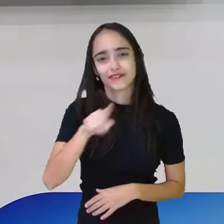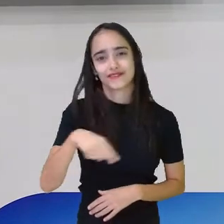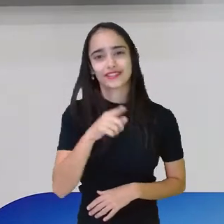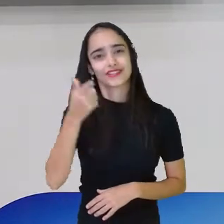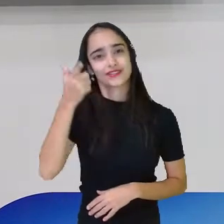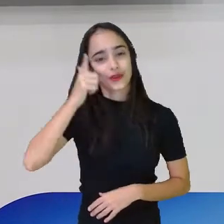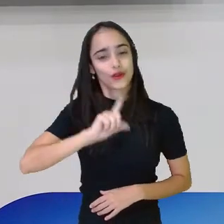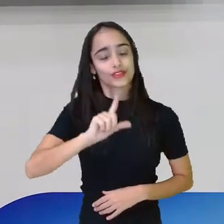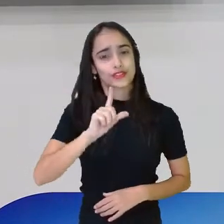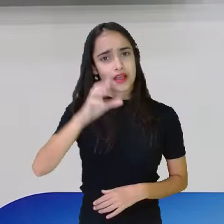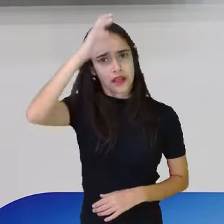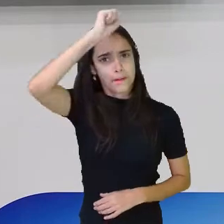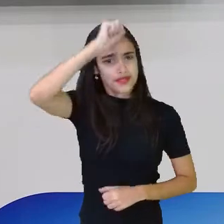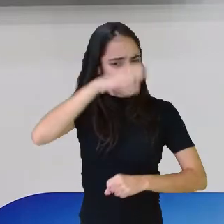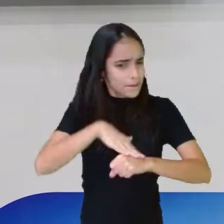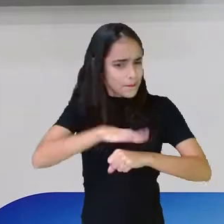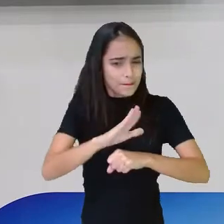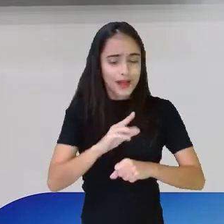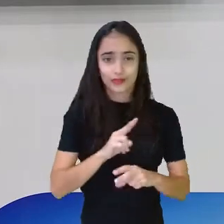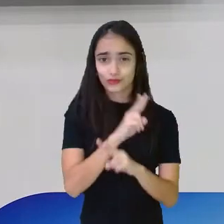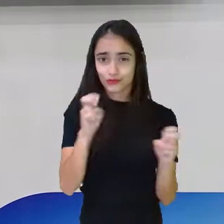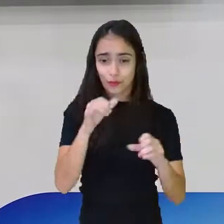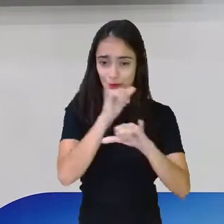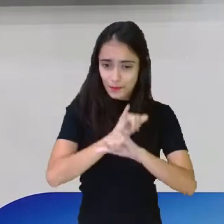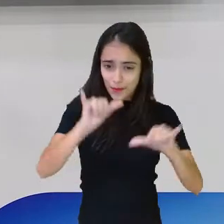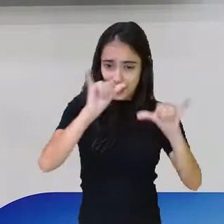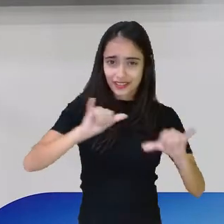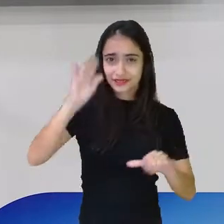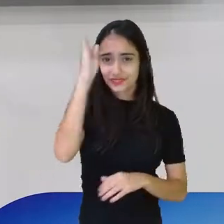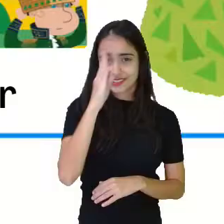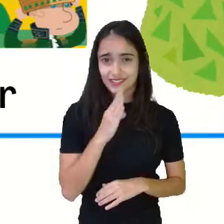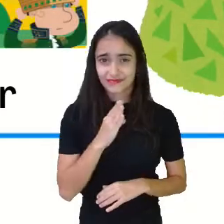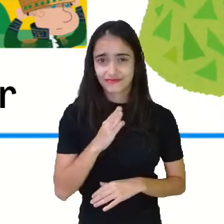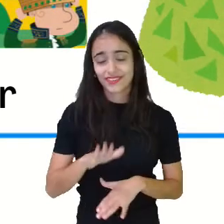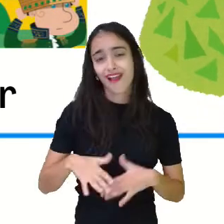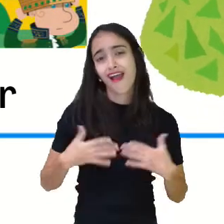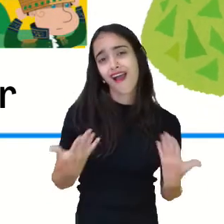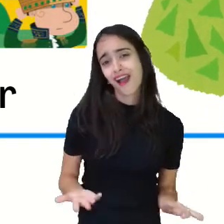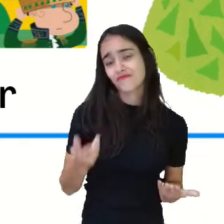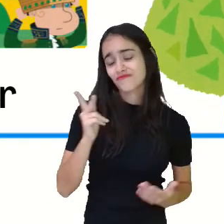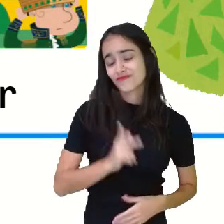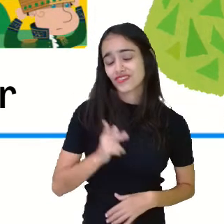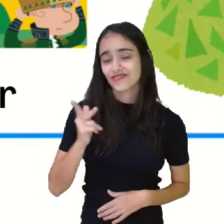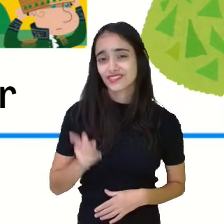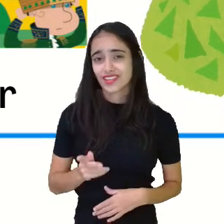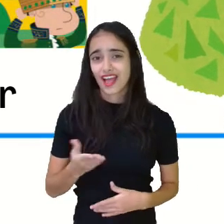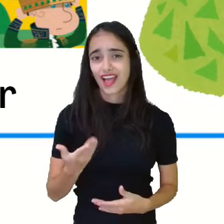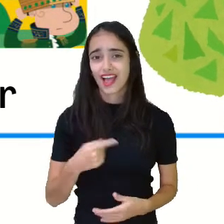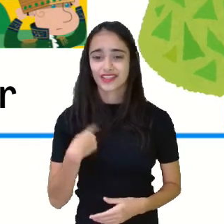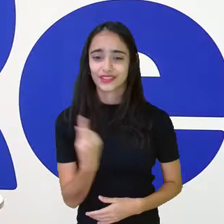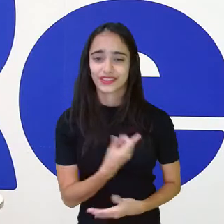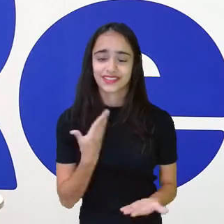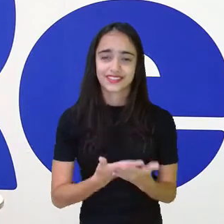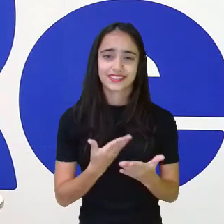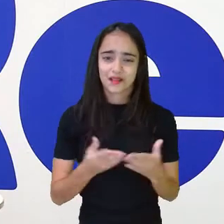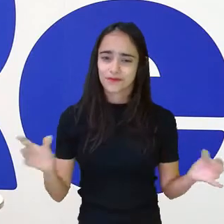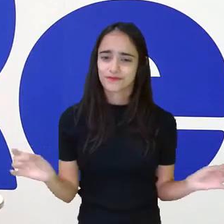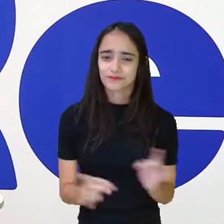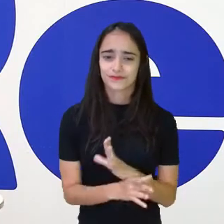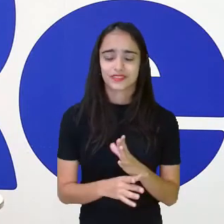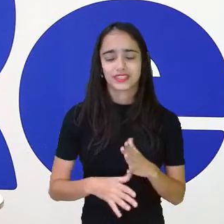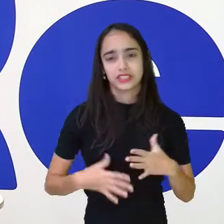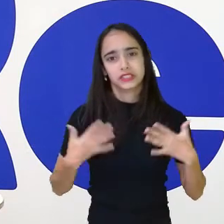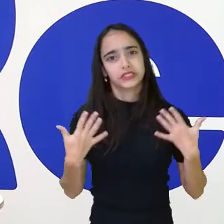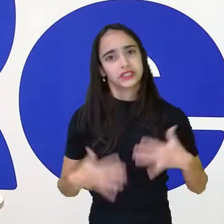Proclamação da República. E aí, professora Elie, agora a nossa aula acabou, professora Elie. Olha que pena! Hoje o nosso dia letivo